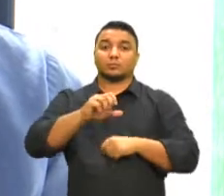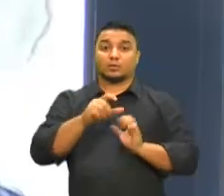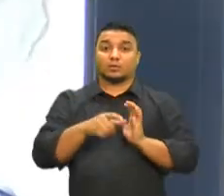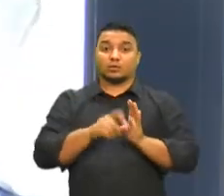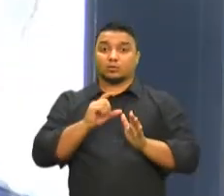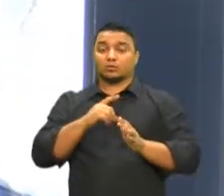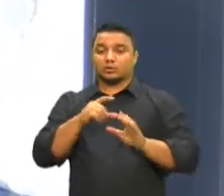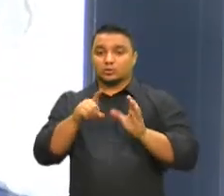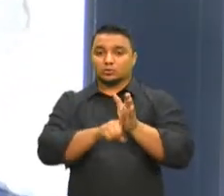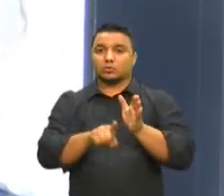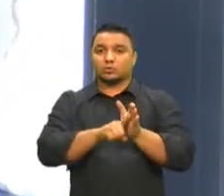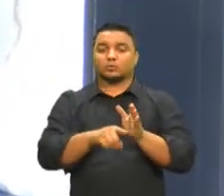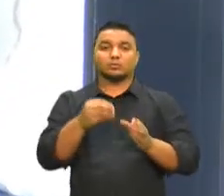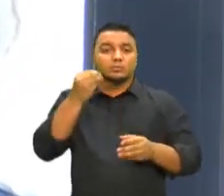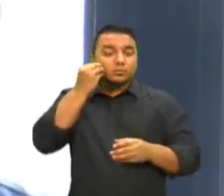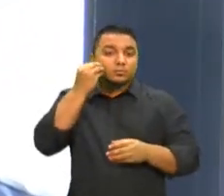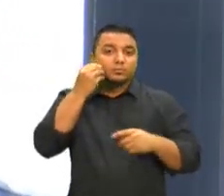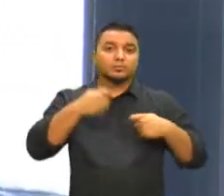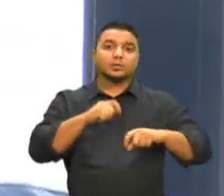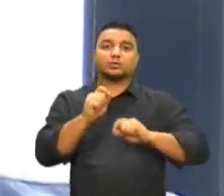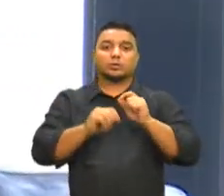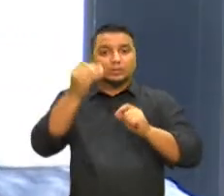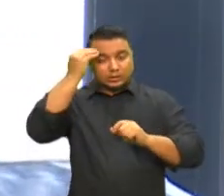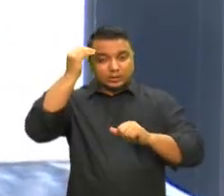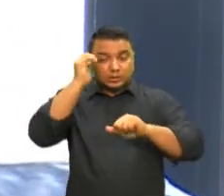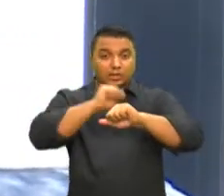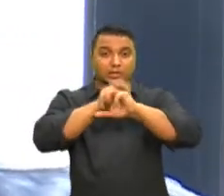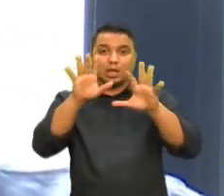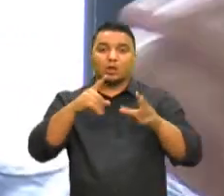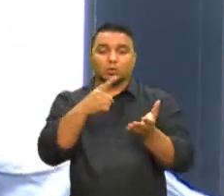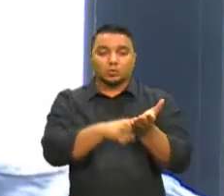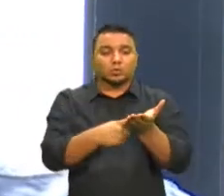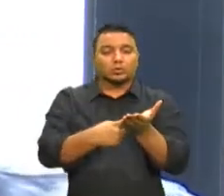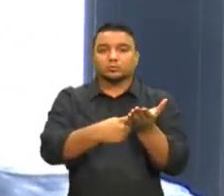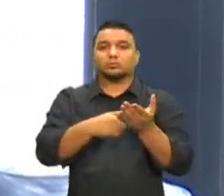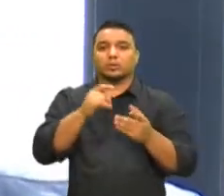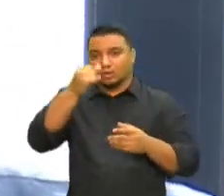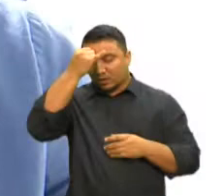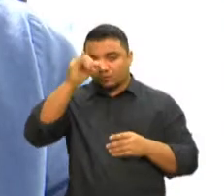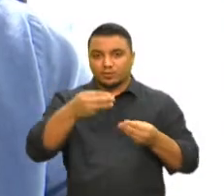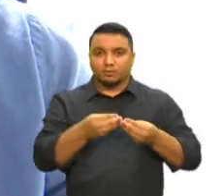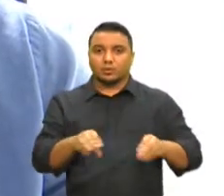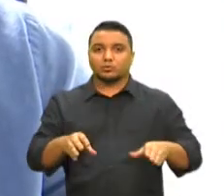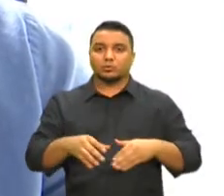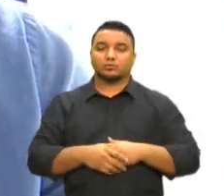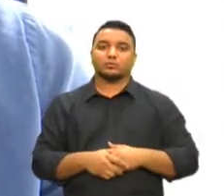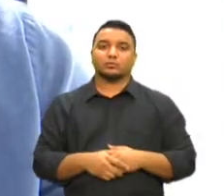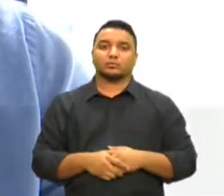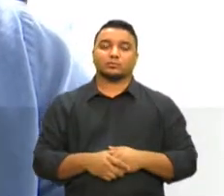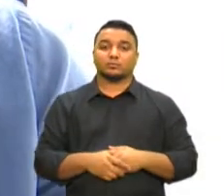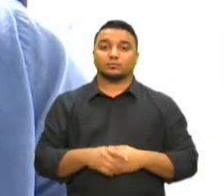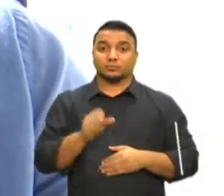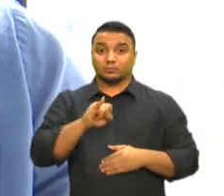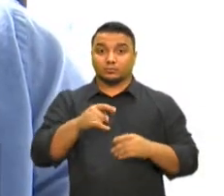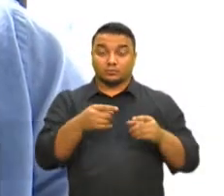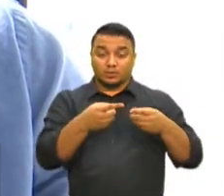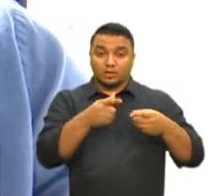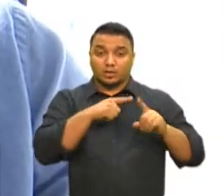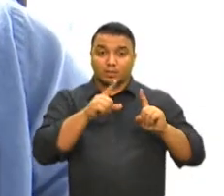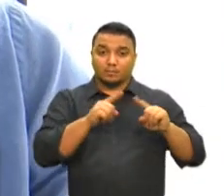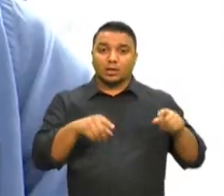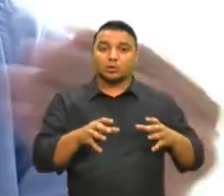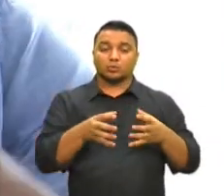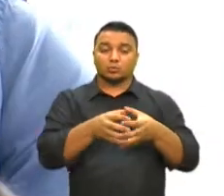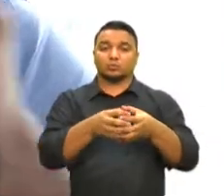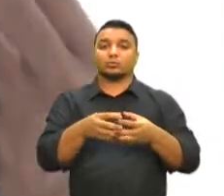desconto, o cliente deve primeiro entender qual contrato possui para que não seja prejudicado. Sendo plano de saúde coletivo, ele deve buscar